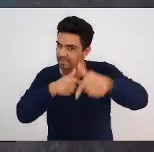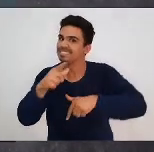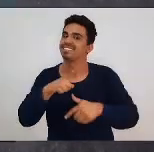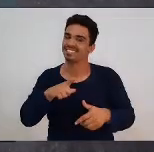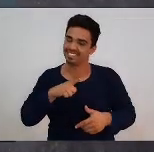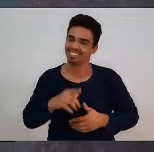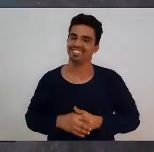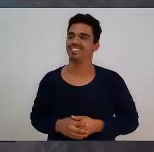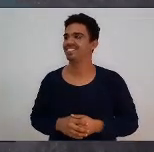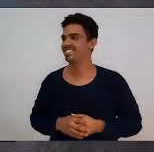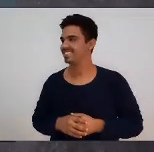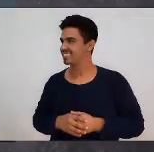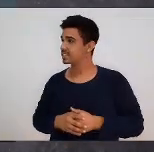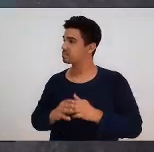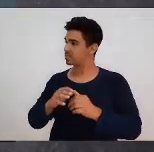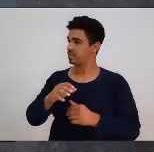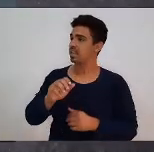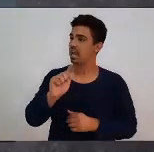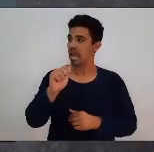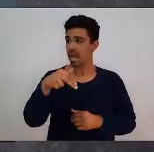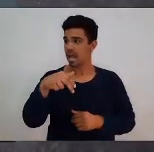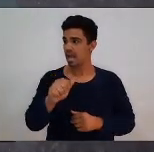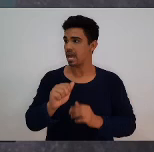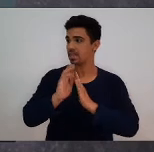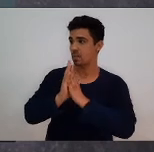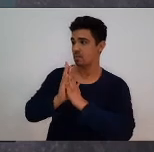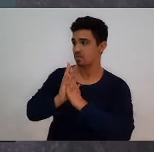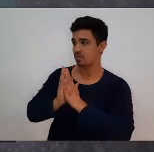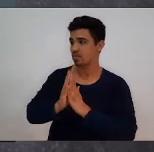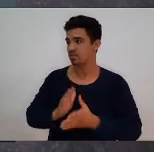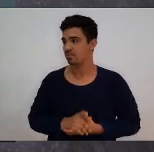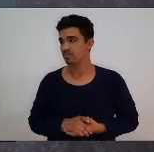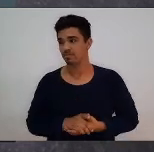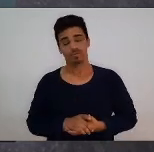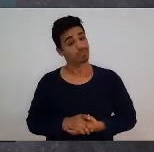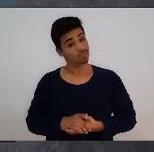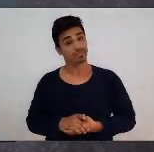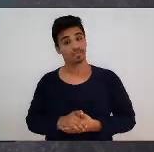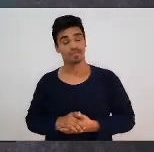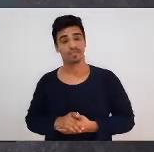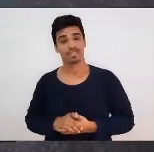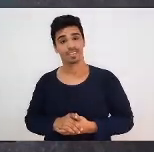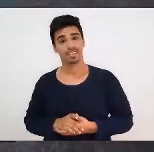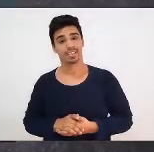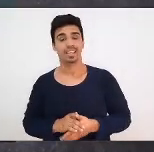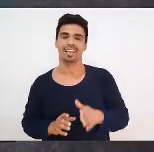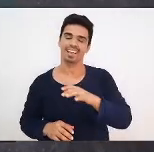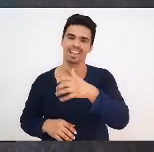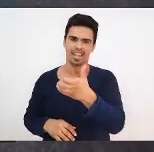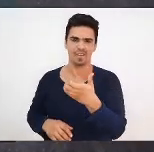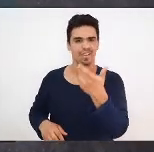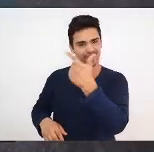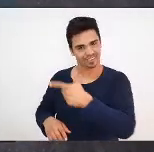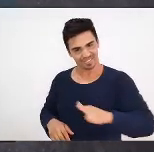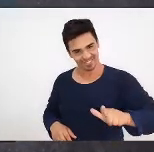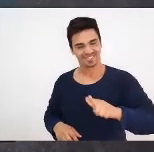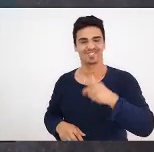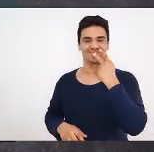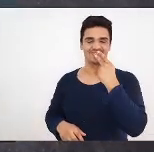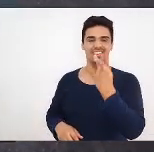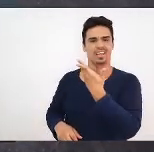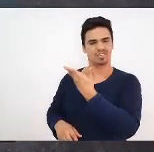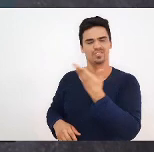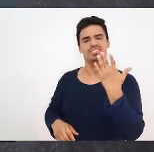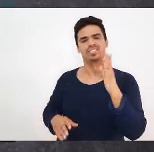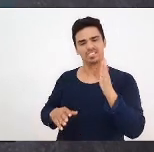por favor. Isso, Ângela, queria reiterar aquilo que você já colocou, que o